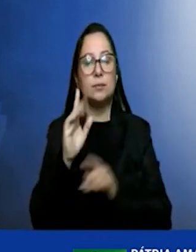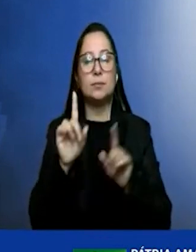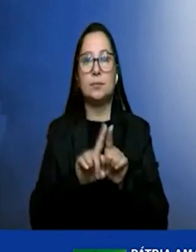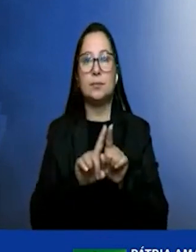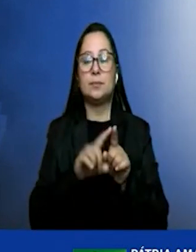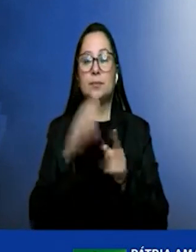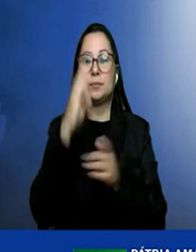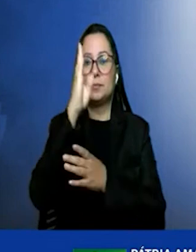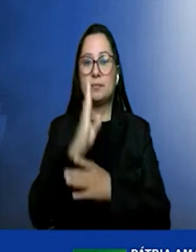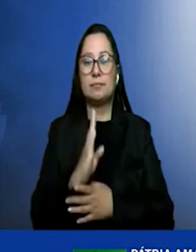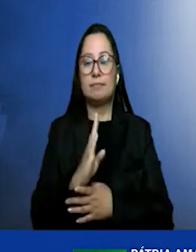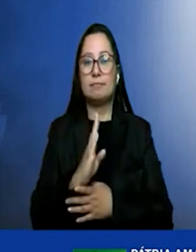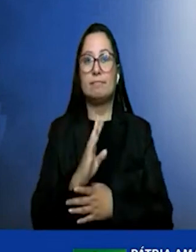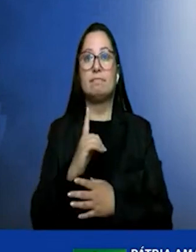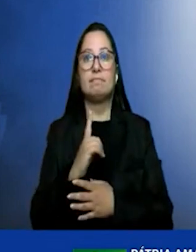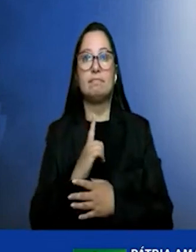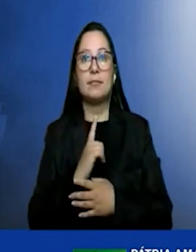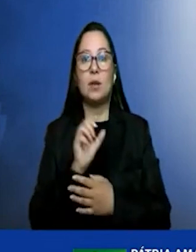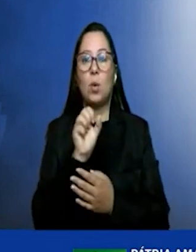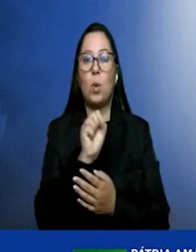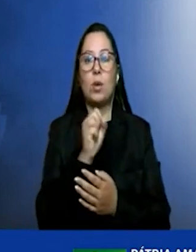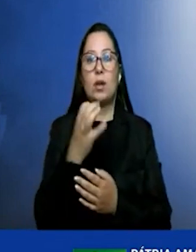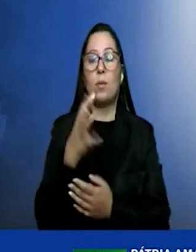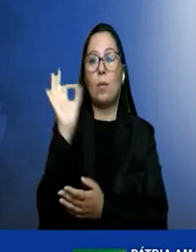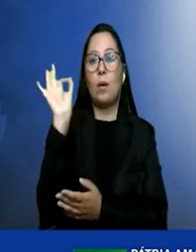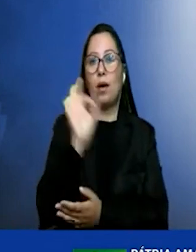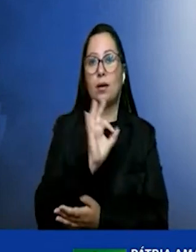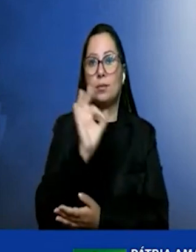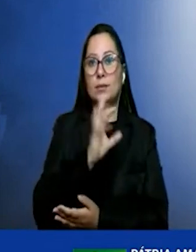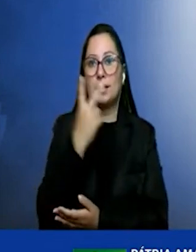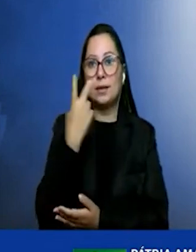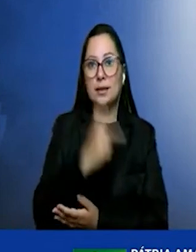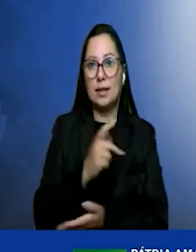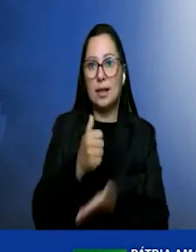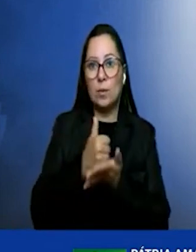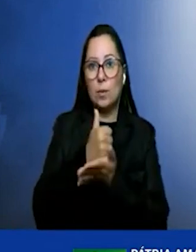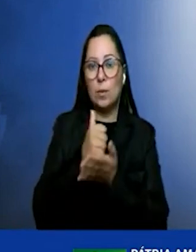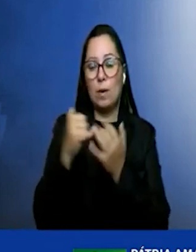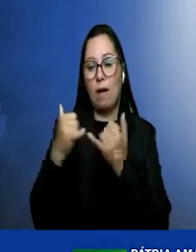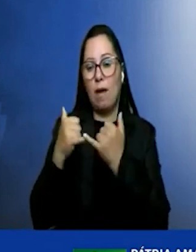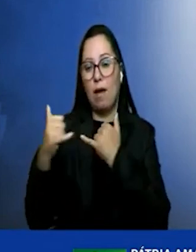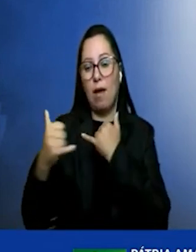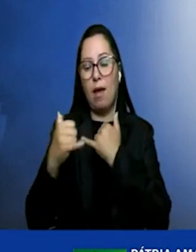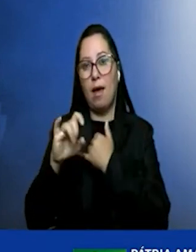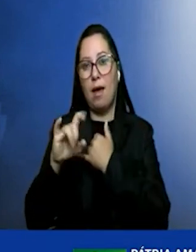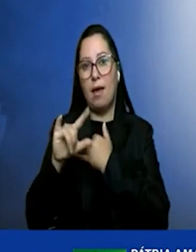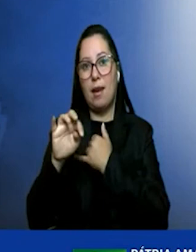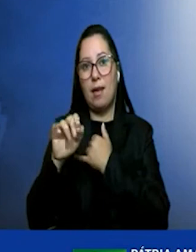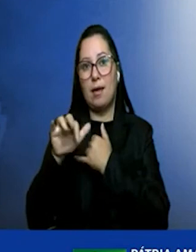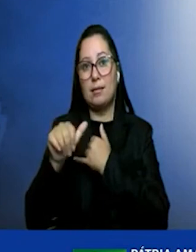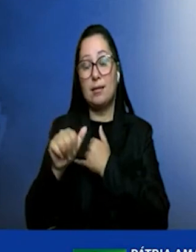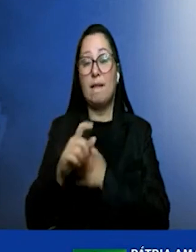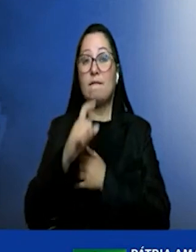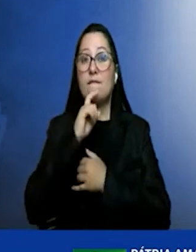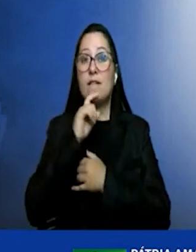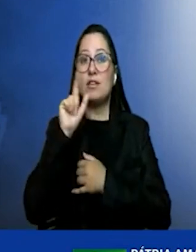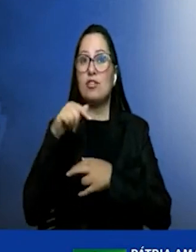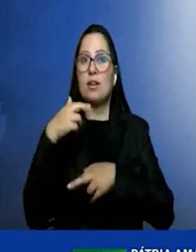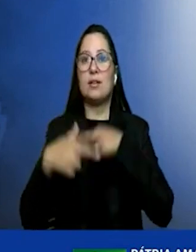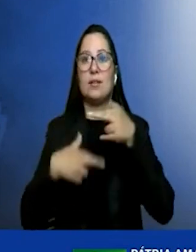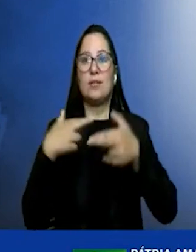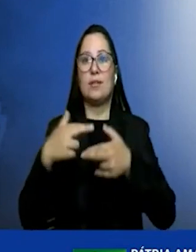possui 84% de sua matriz elétrica verde renovável bom